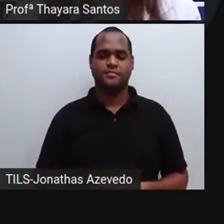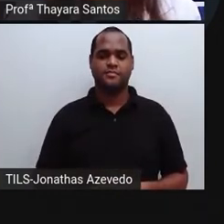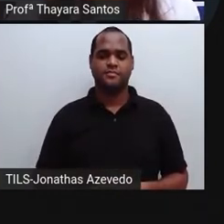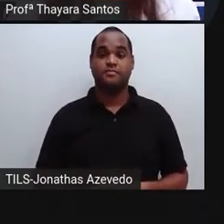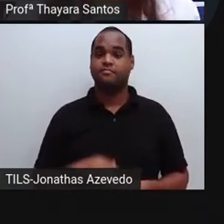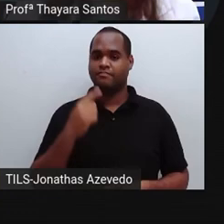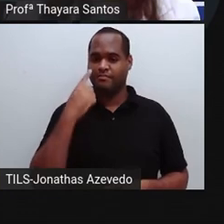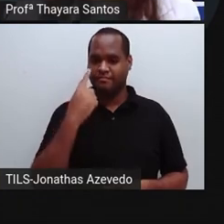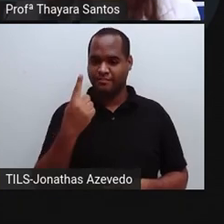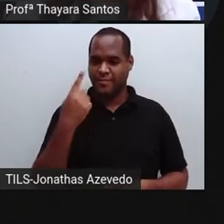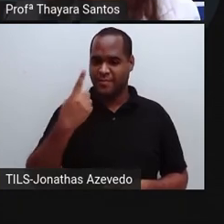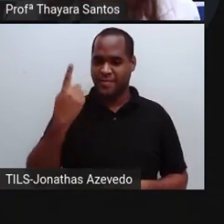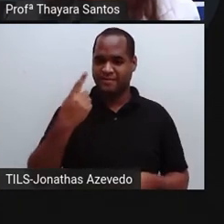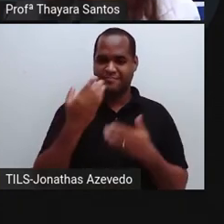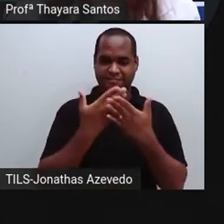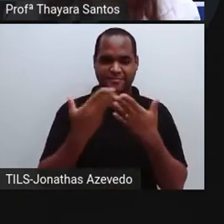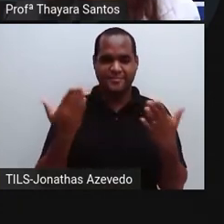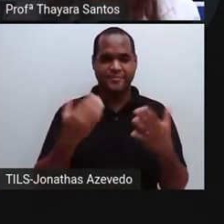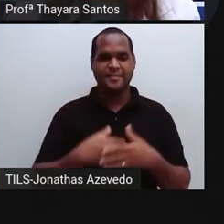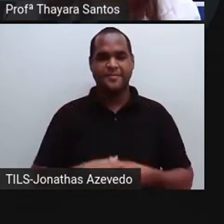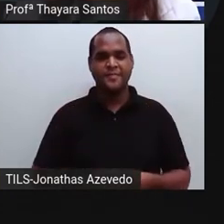Só vou fazer a primeira com vocês.